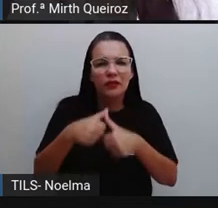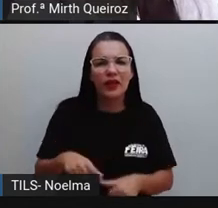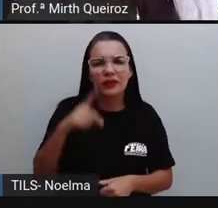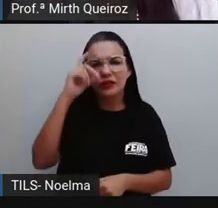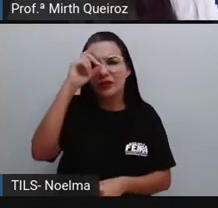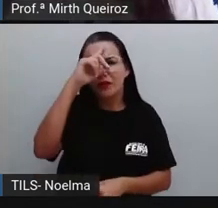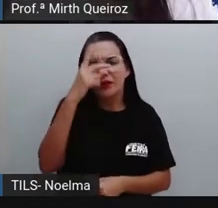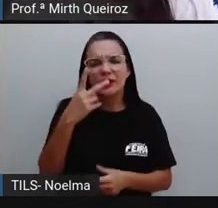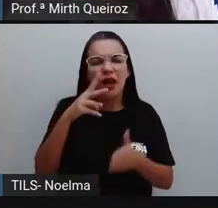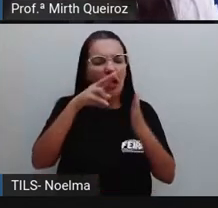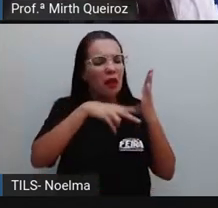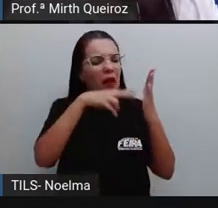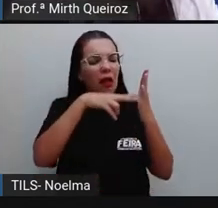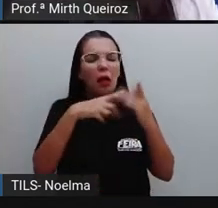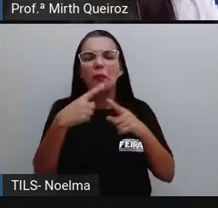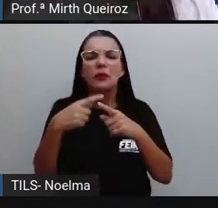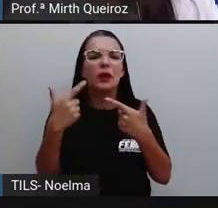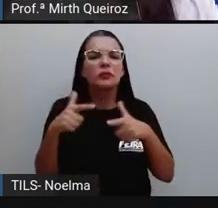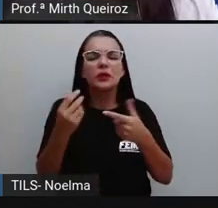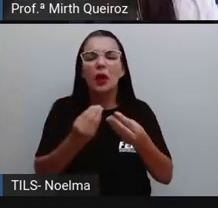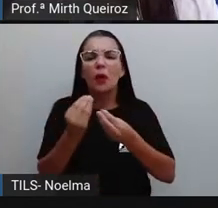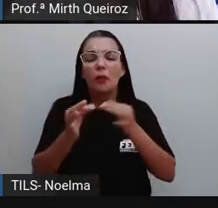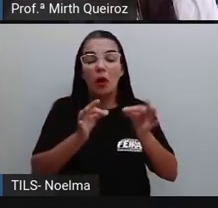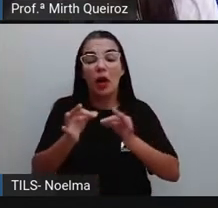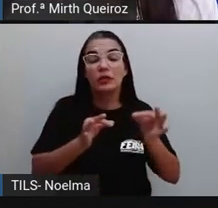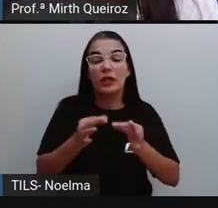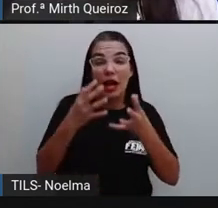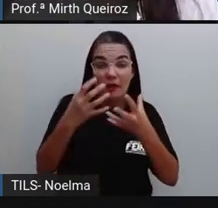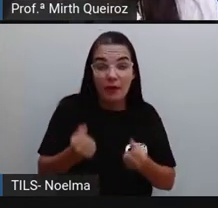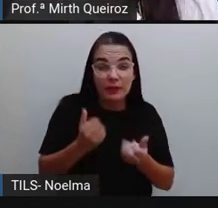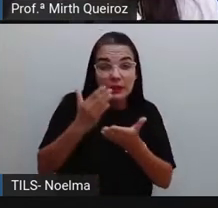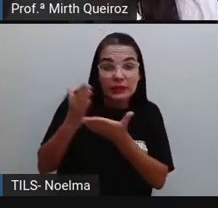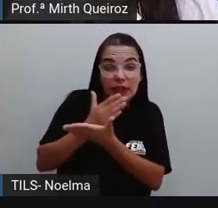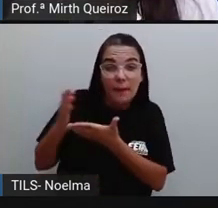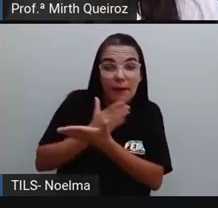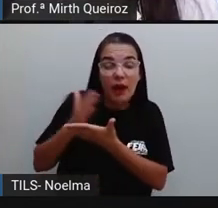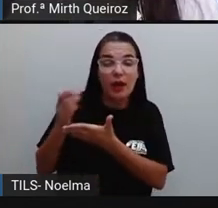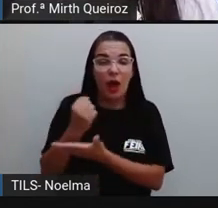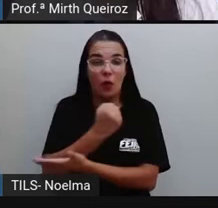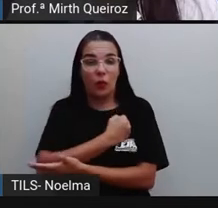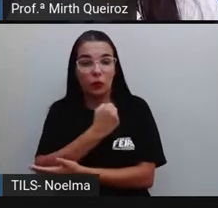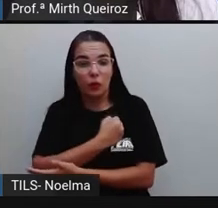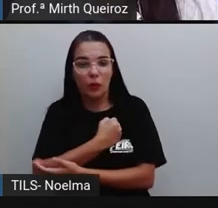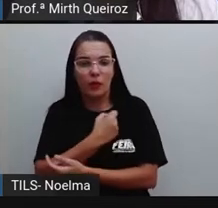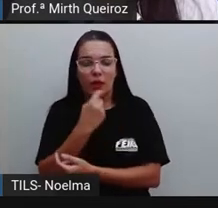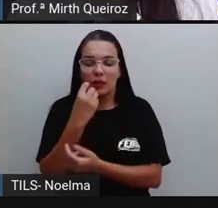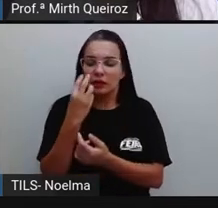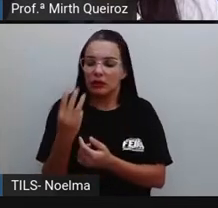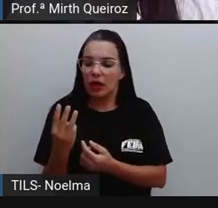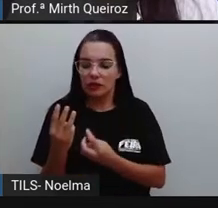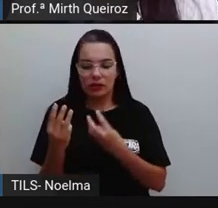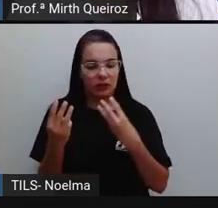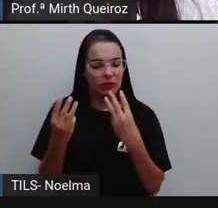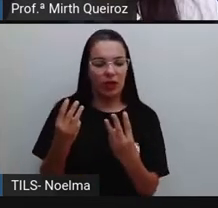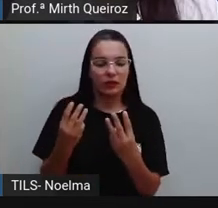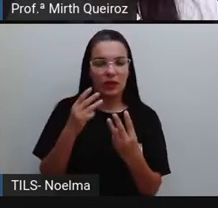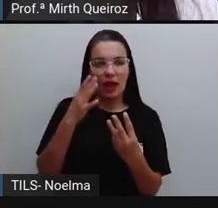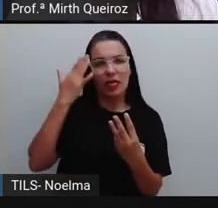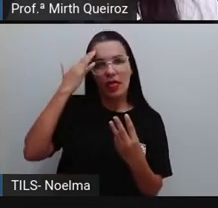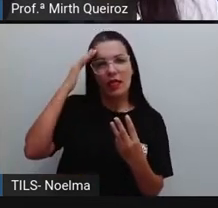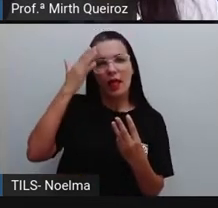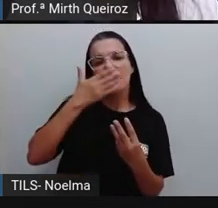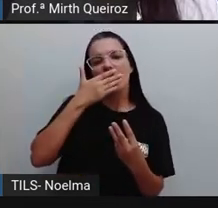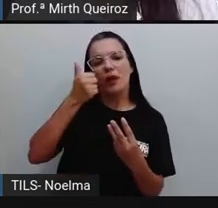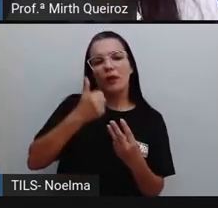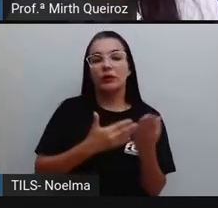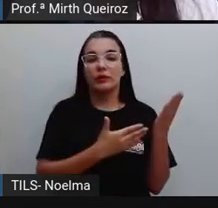leitura sem a gente organizar esse número. Então, vamos separar o número a cada três ordens assim. Então, a